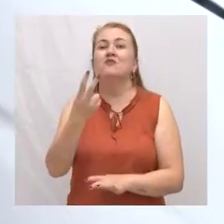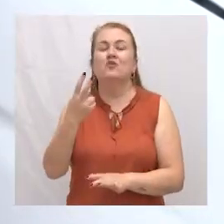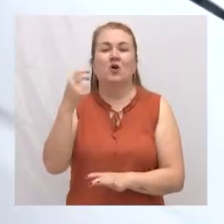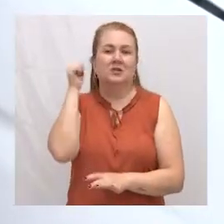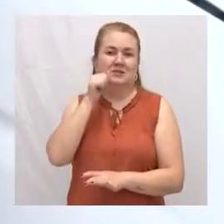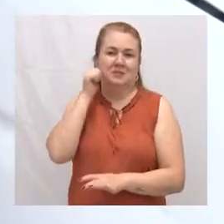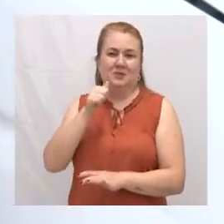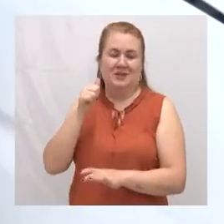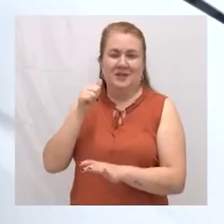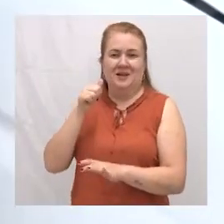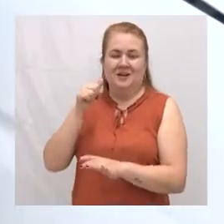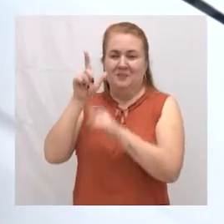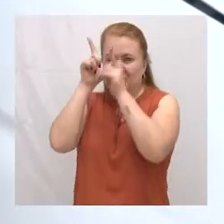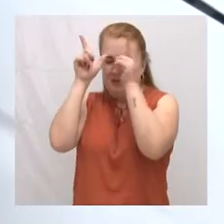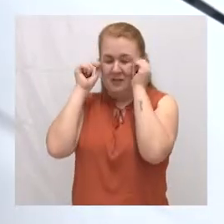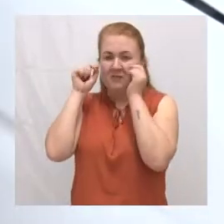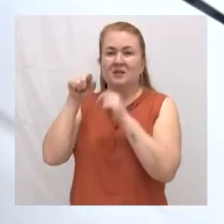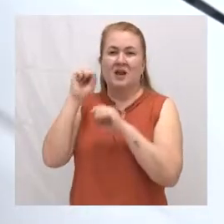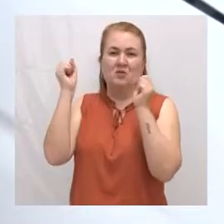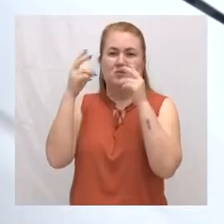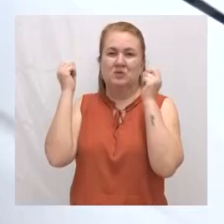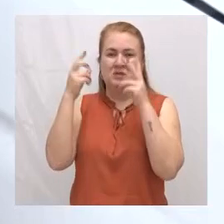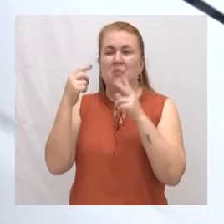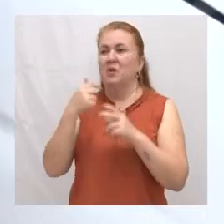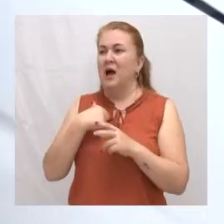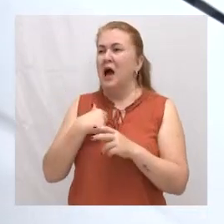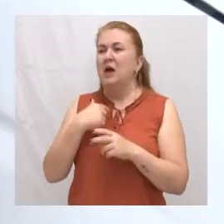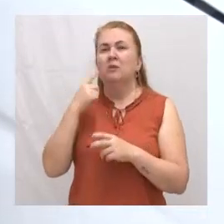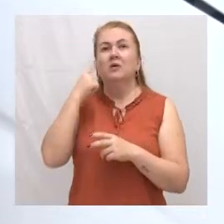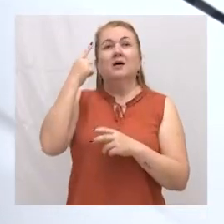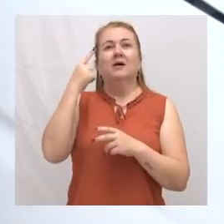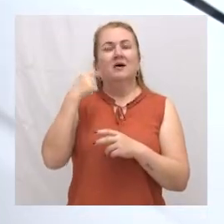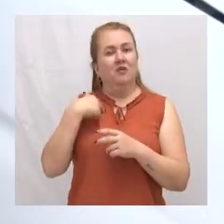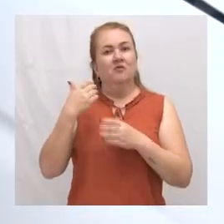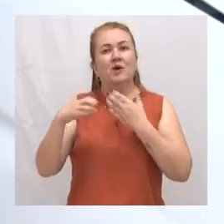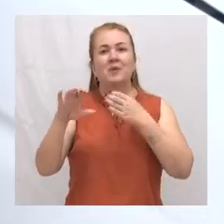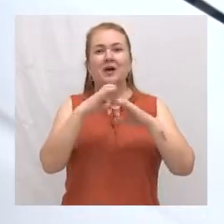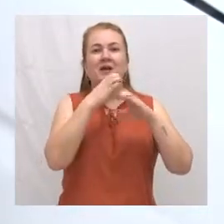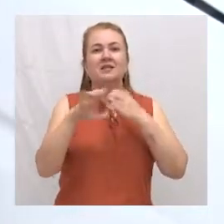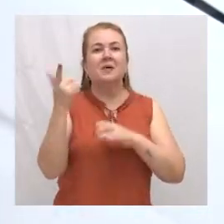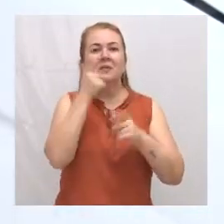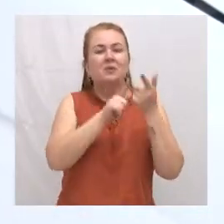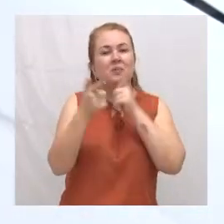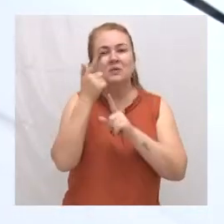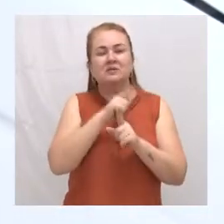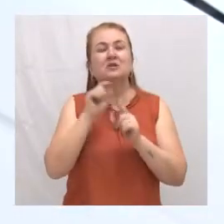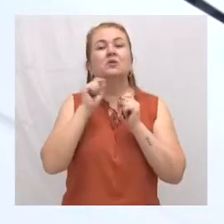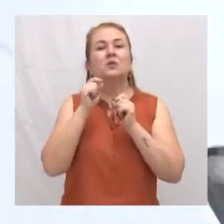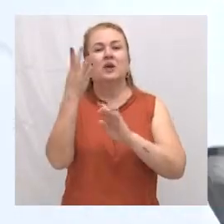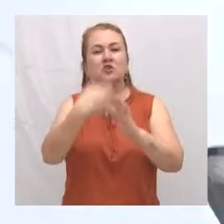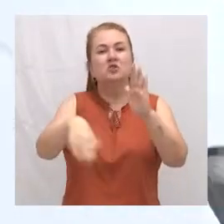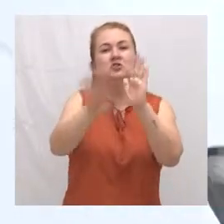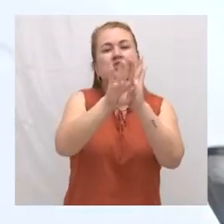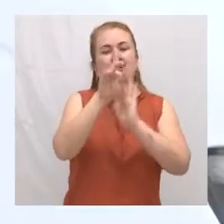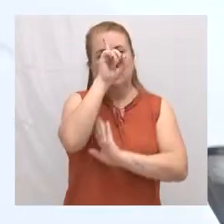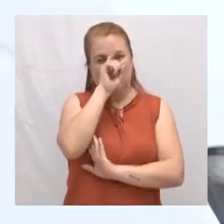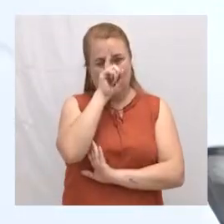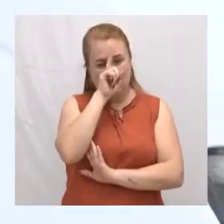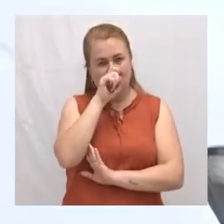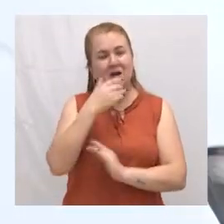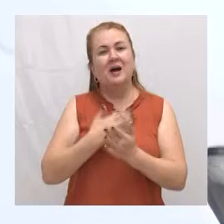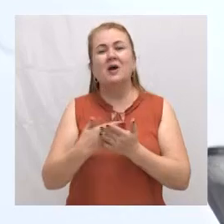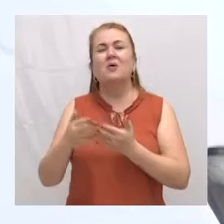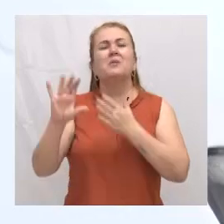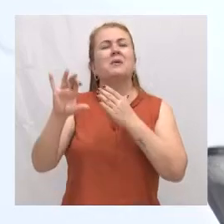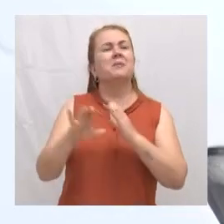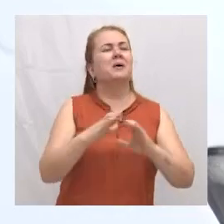E eu falei, Gabriel, vamos cantar e vou pedir a Deus para que a gente consiga chegar no hospital. E aí a gente começa a